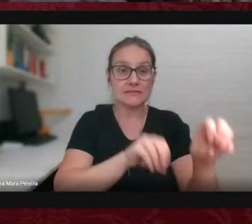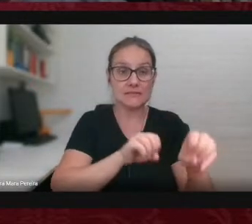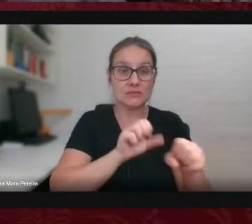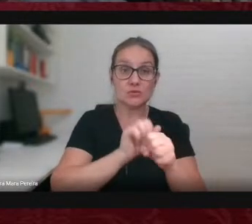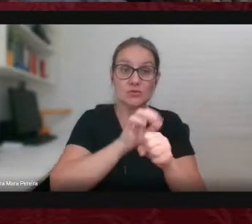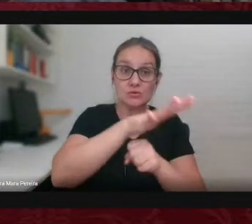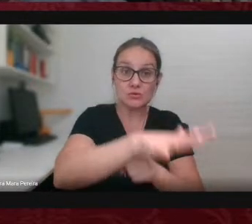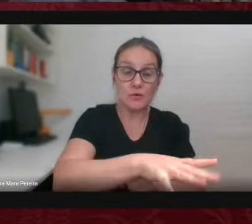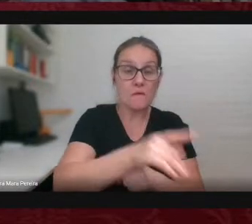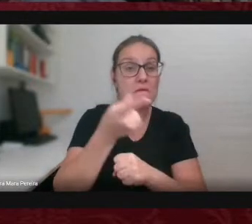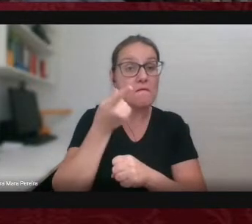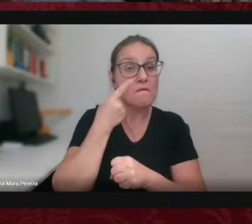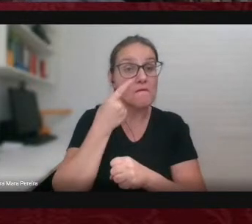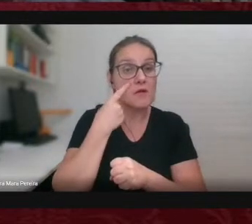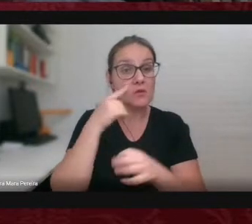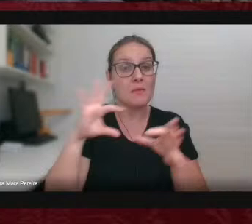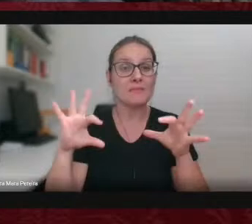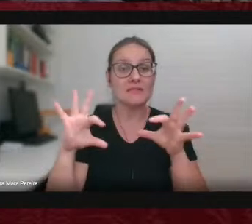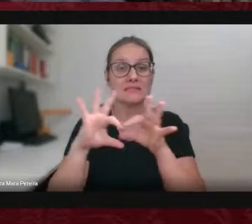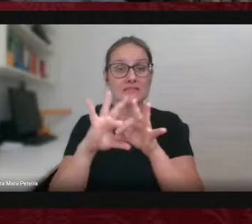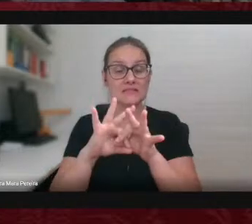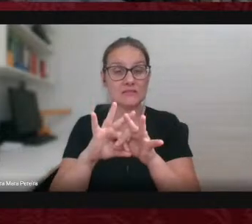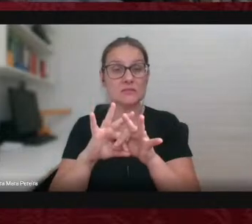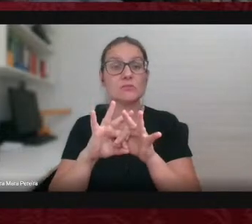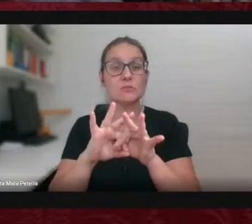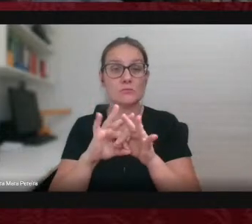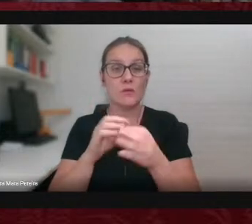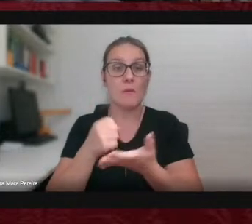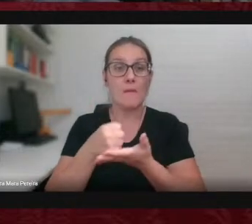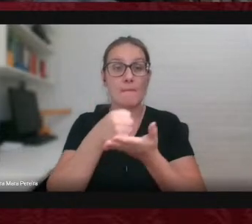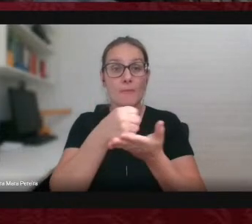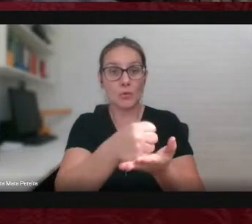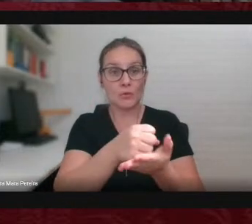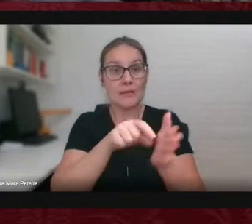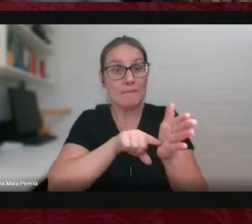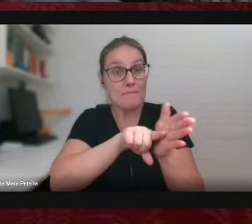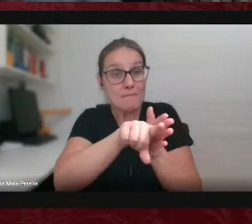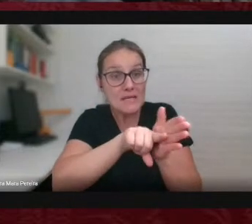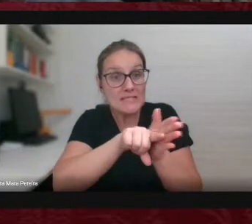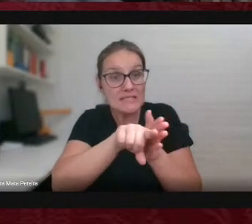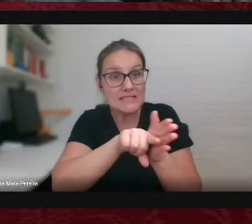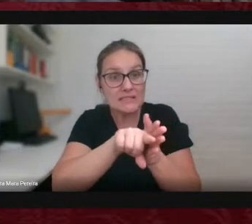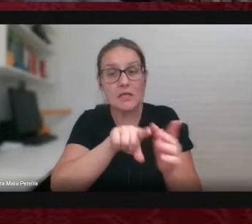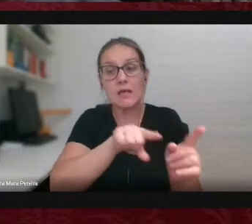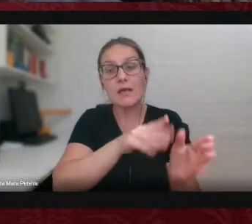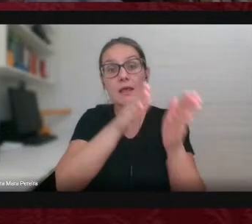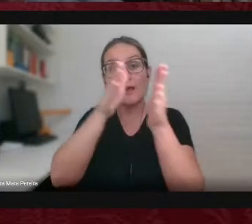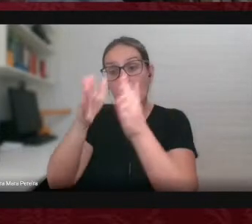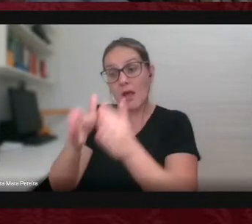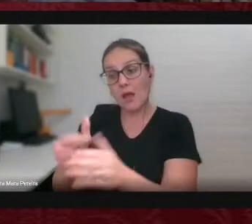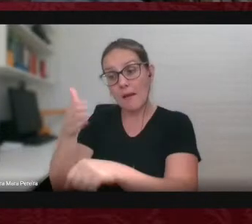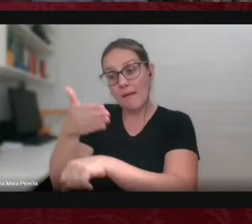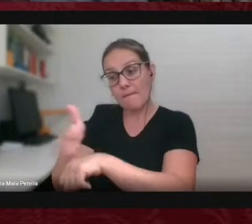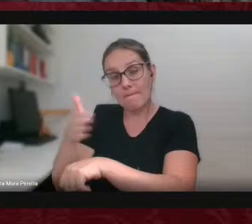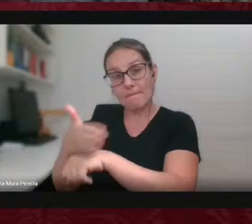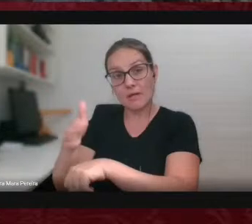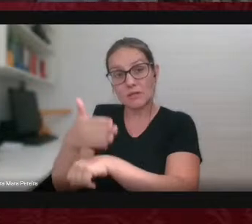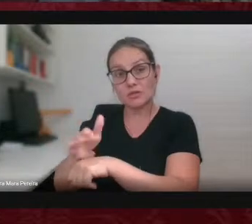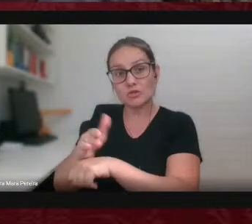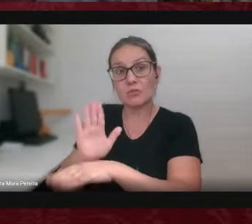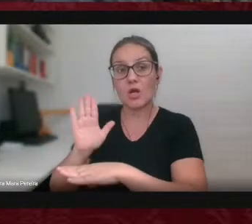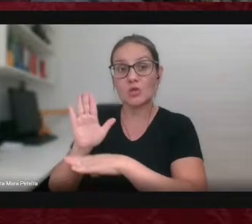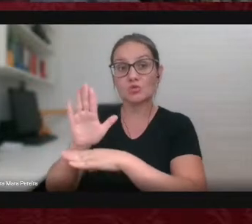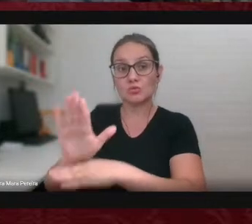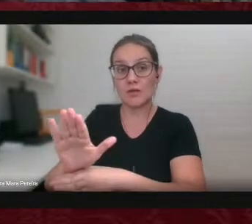providenciando uma interface entre a sua pesquisa e a sua atuação para ajudar a integração de